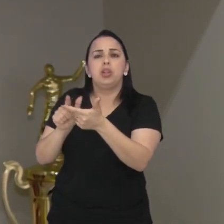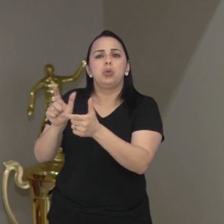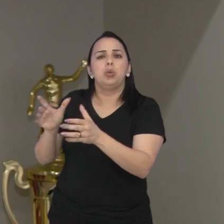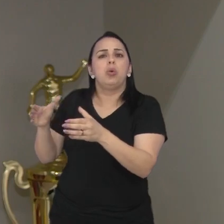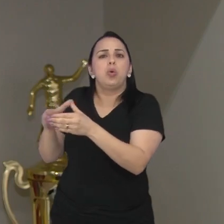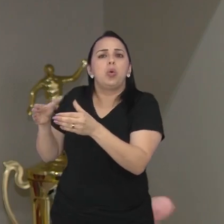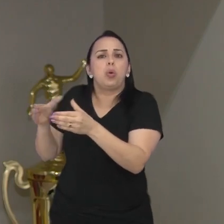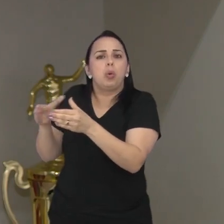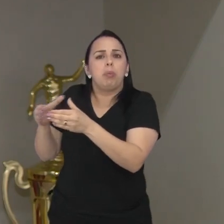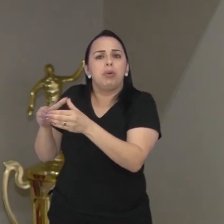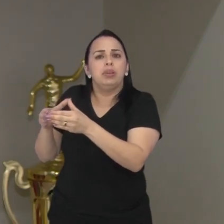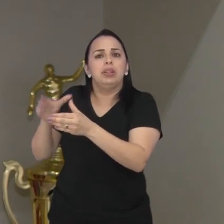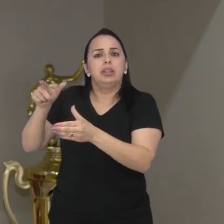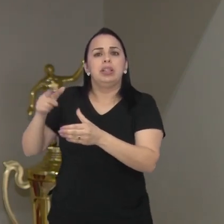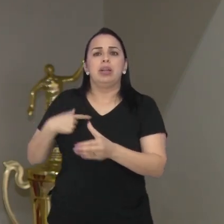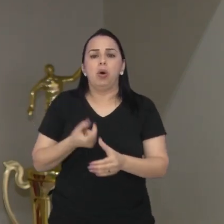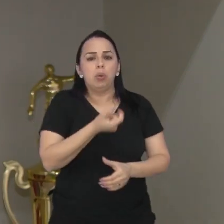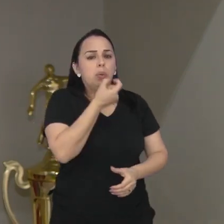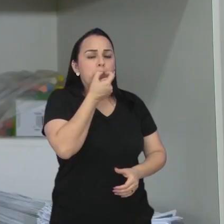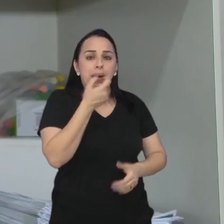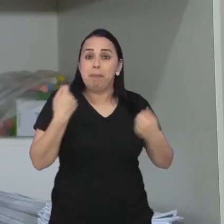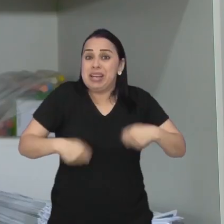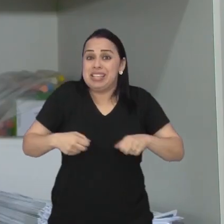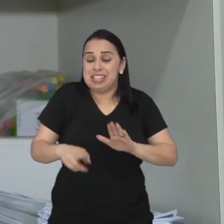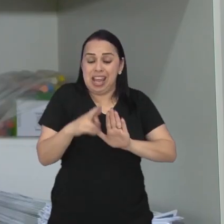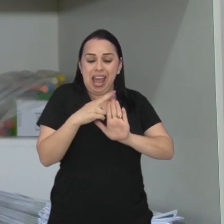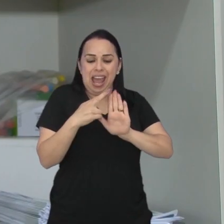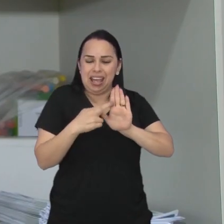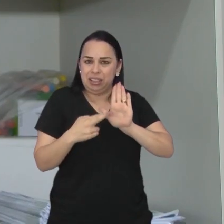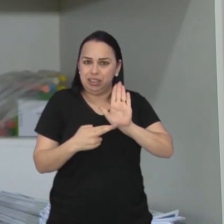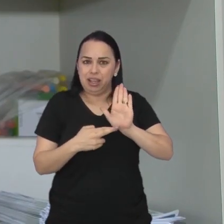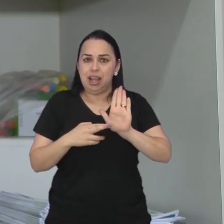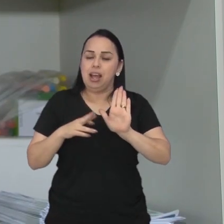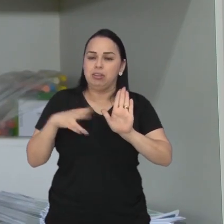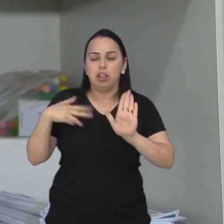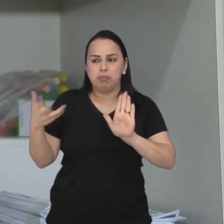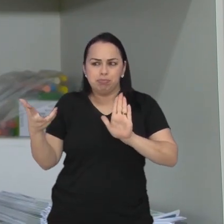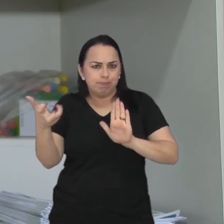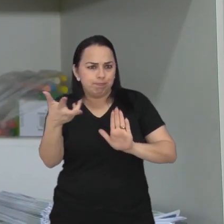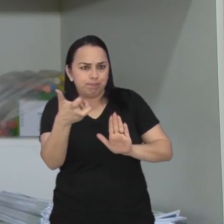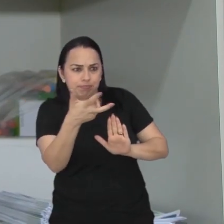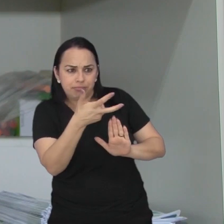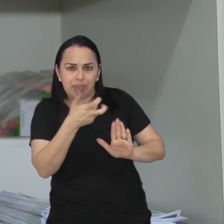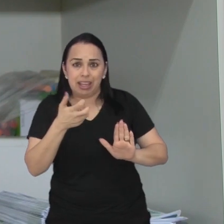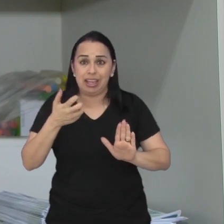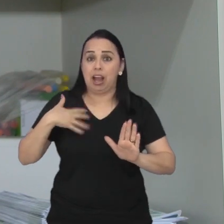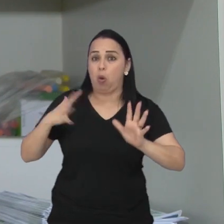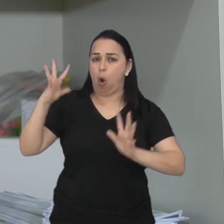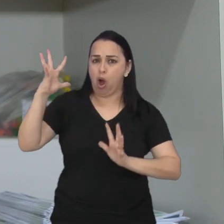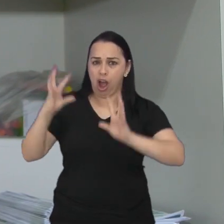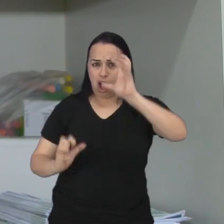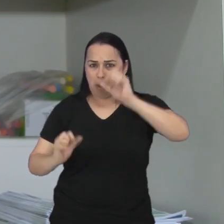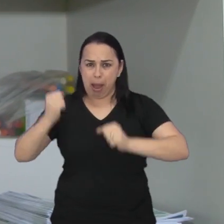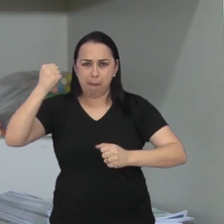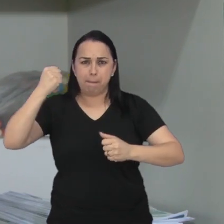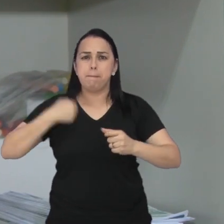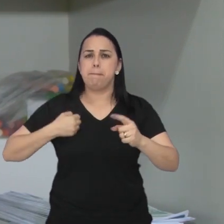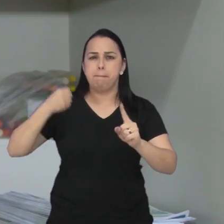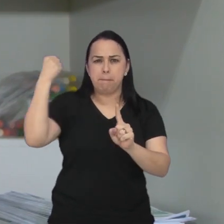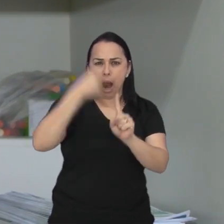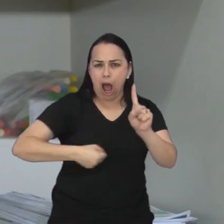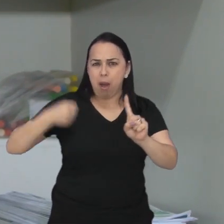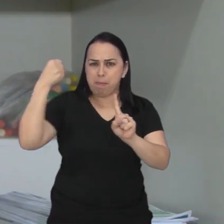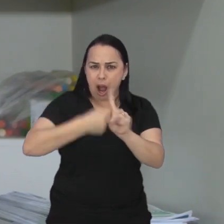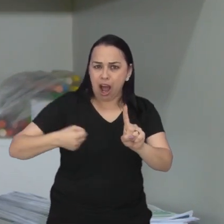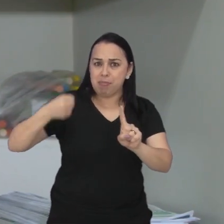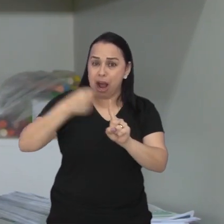torcedores e até mesmo nos próprios árbitros. Ter regras, a gente vê alguns casos de agressão que vem ocorrendo